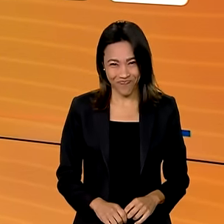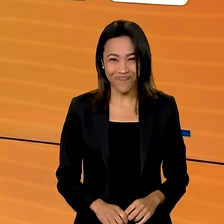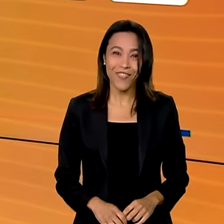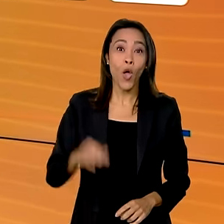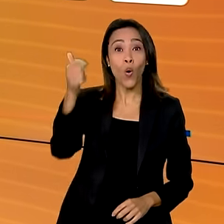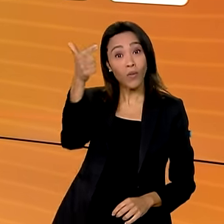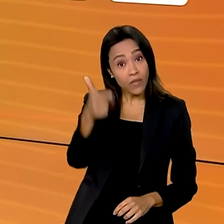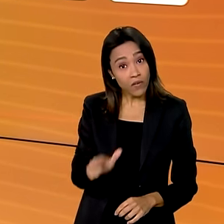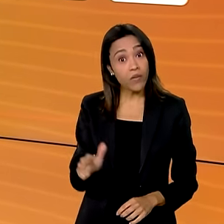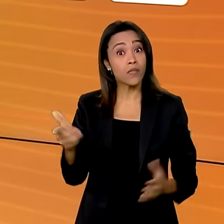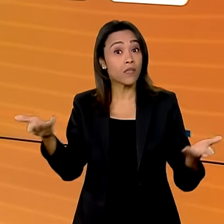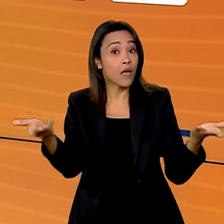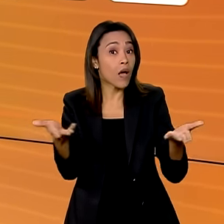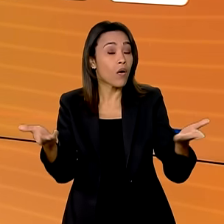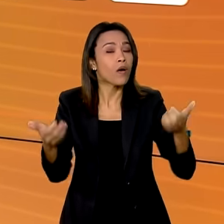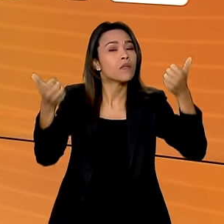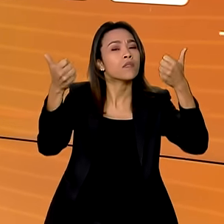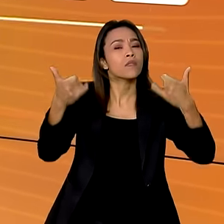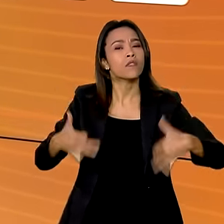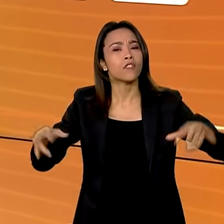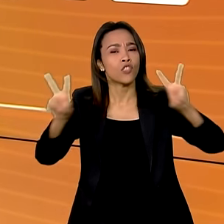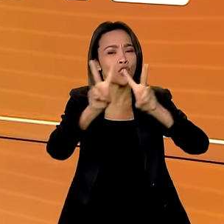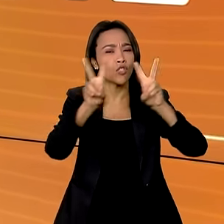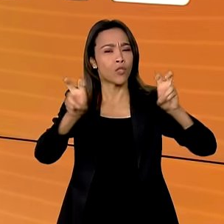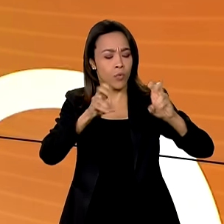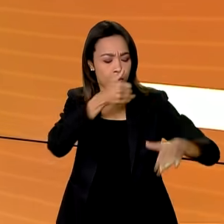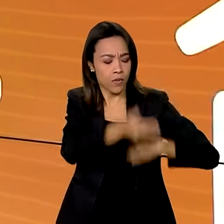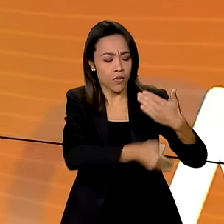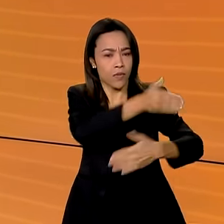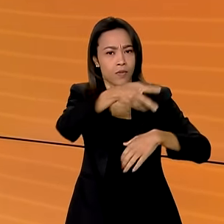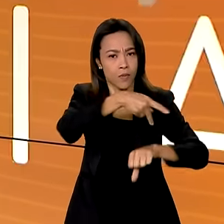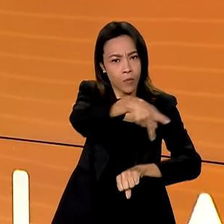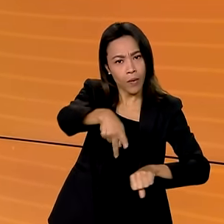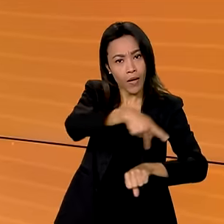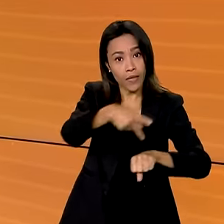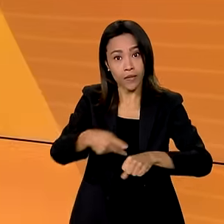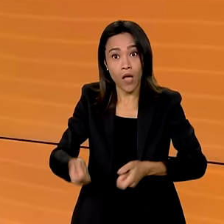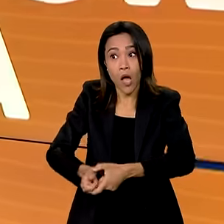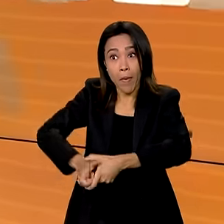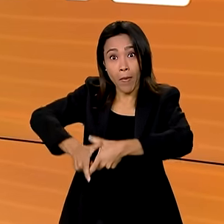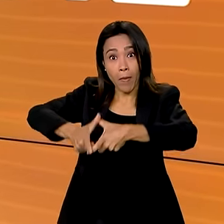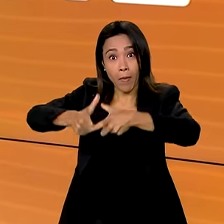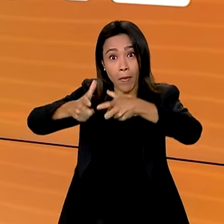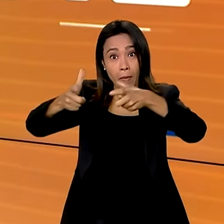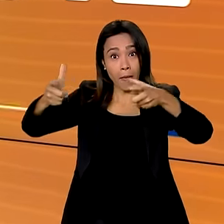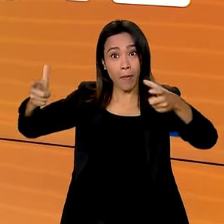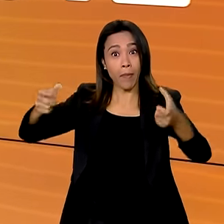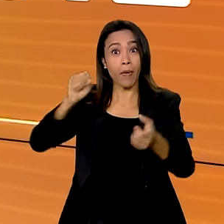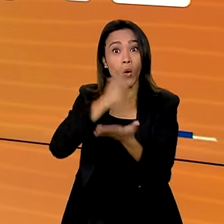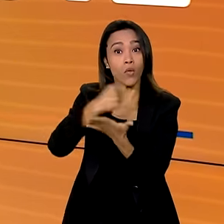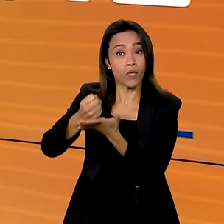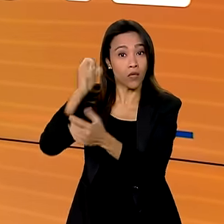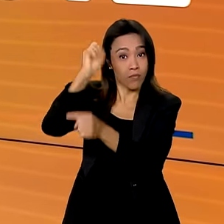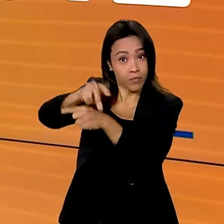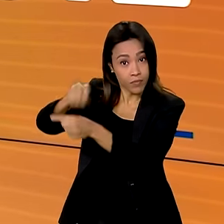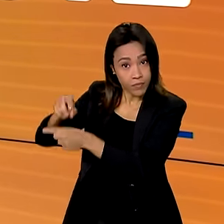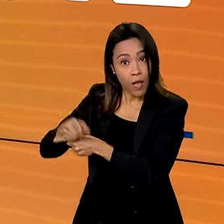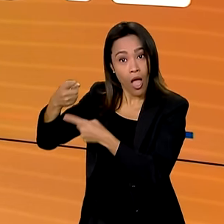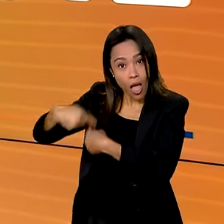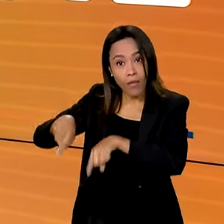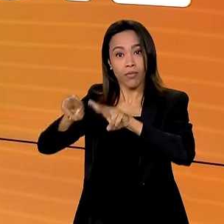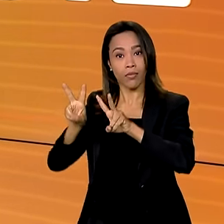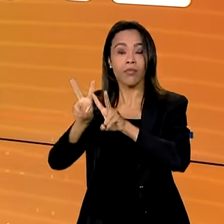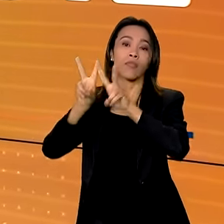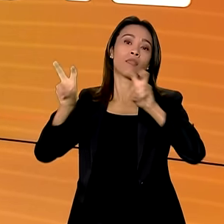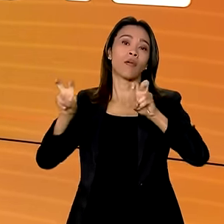De volta e agora para falar de crescimento do país. O aumento do emprego formal foi tema da entrevista do ministro do Trabalho